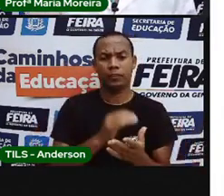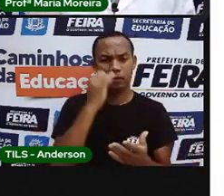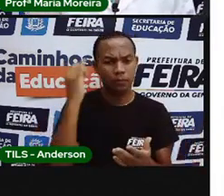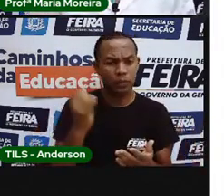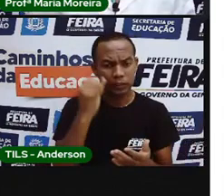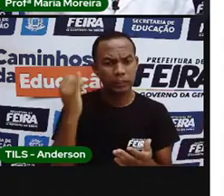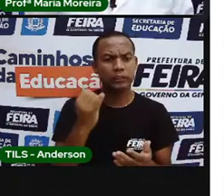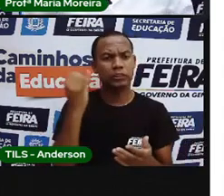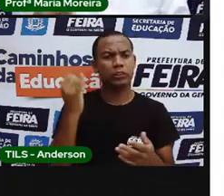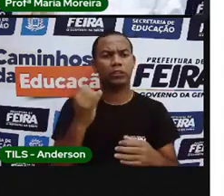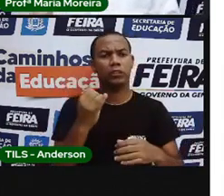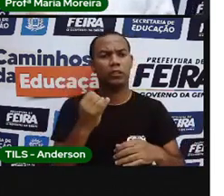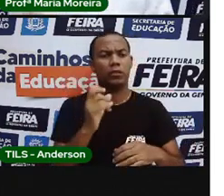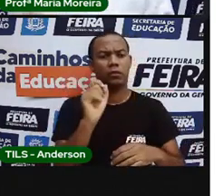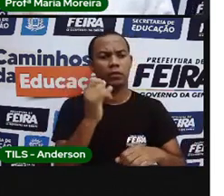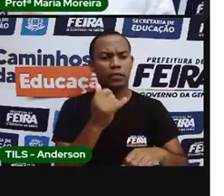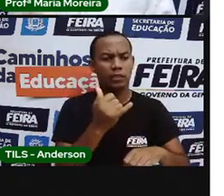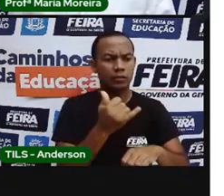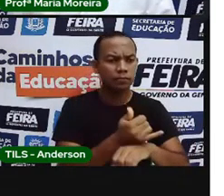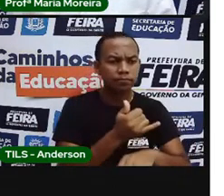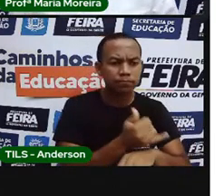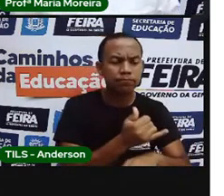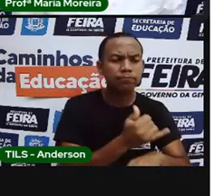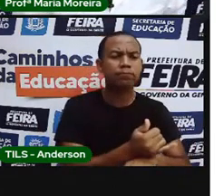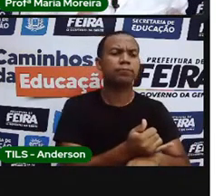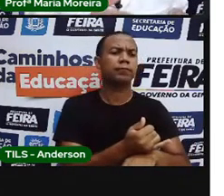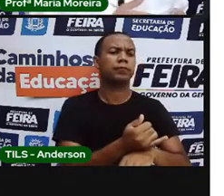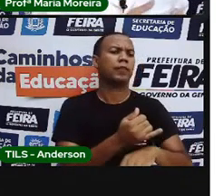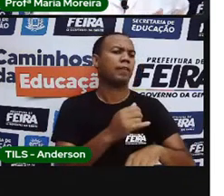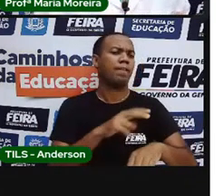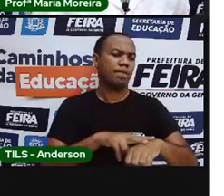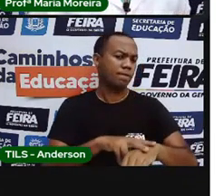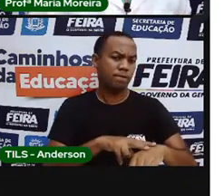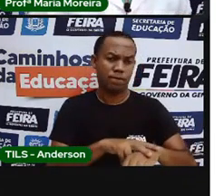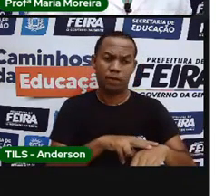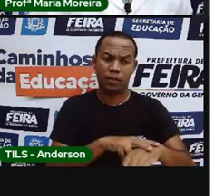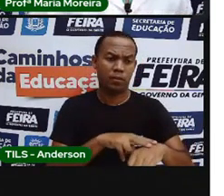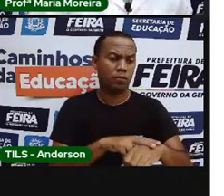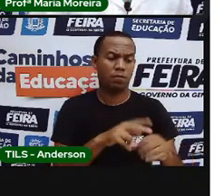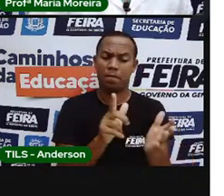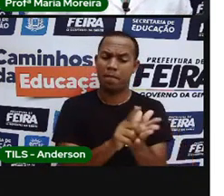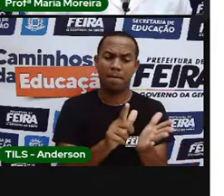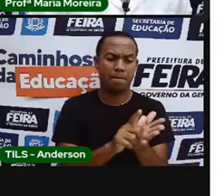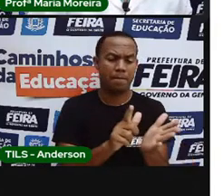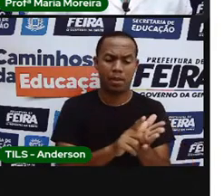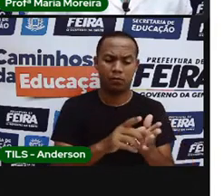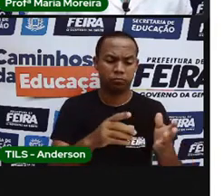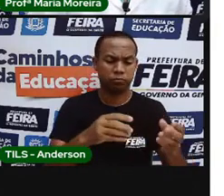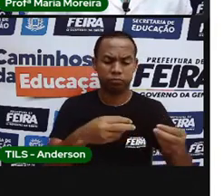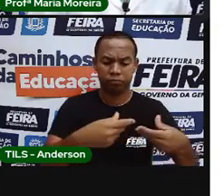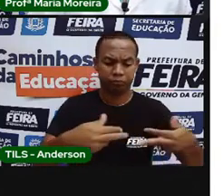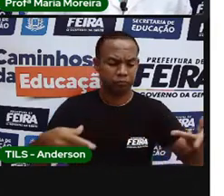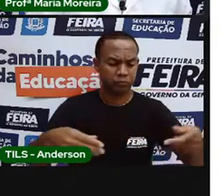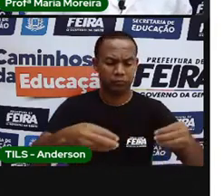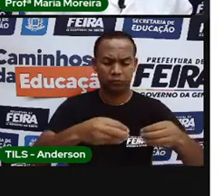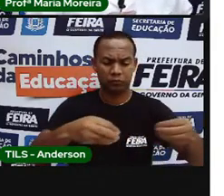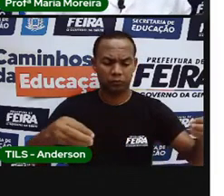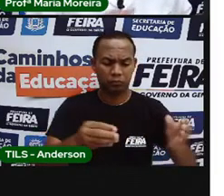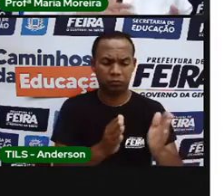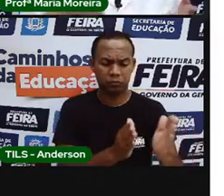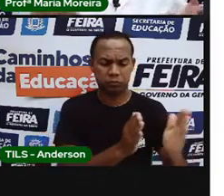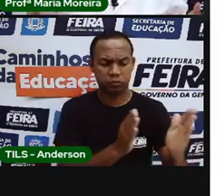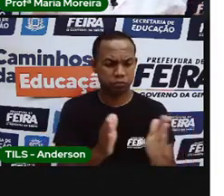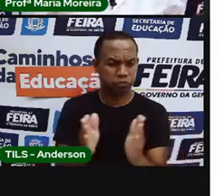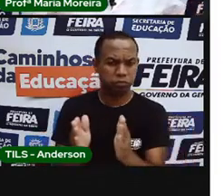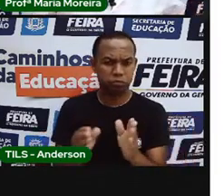separar latinha de alumínio, a gente separar garrafa pet, é importante a gente separar o papelão. Por quê? Porque quando